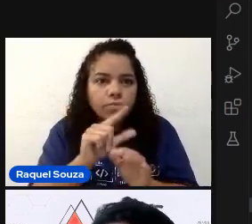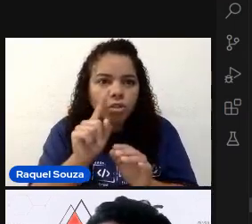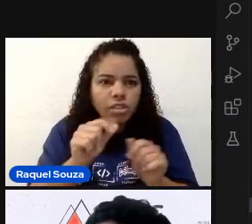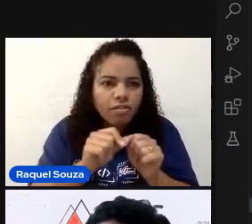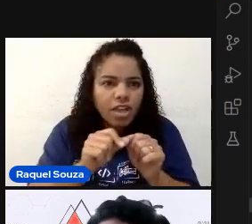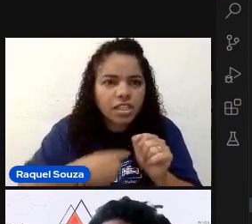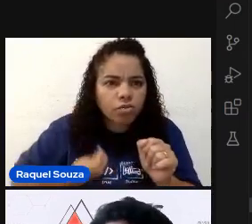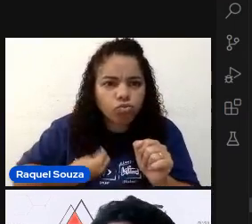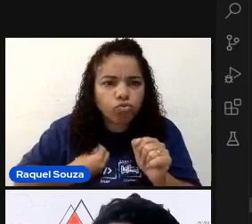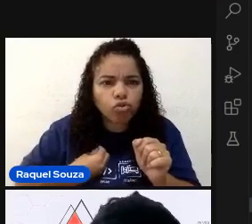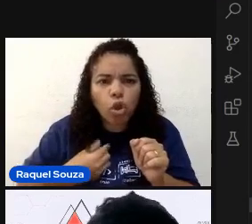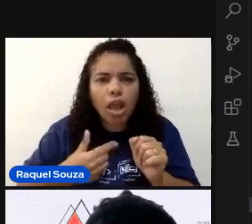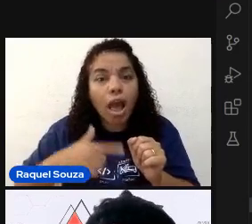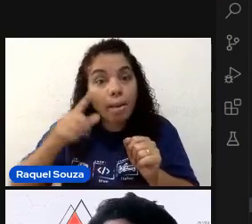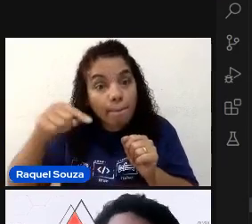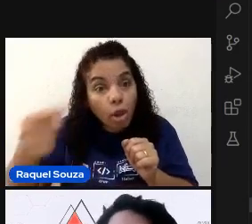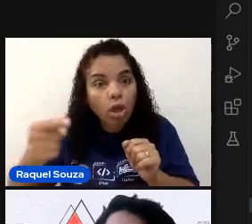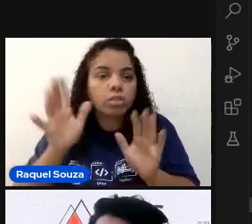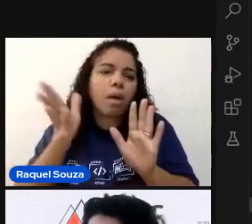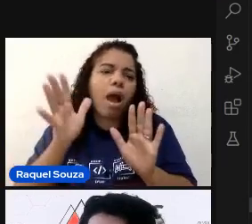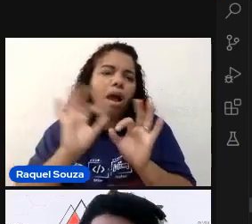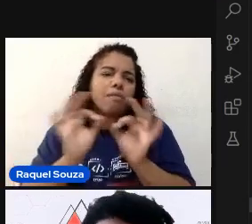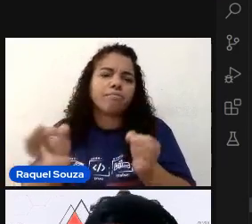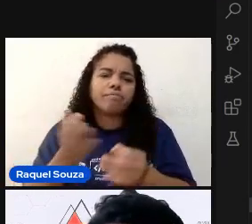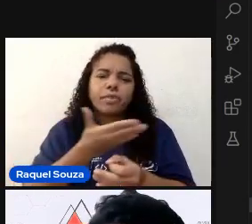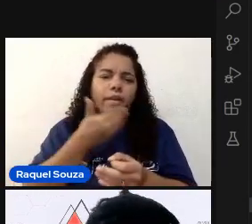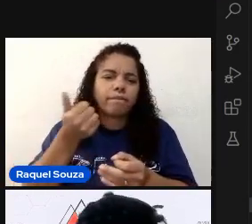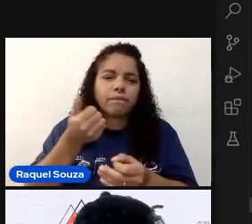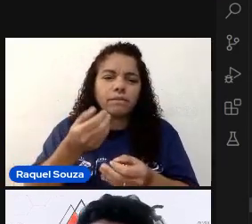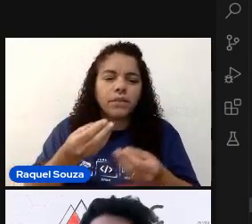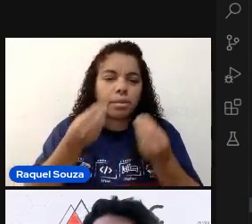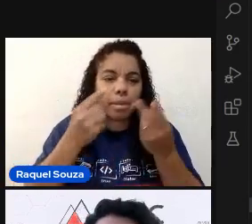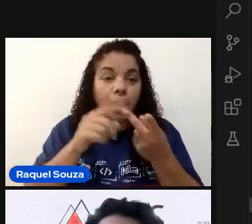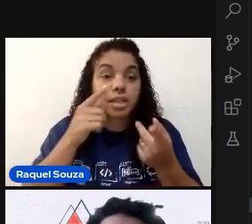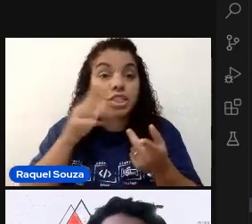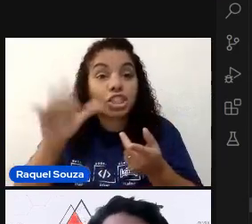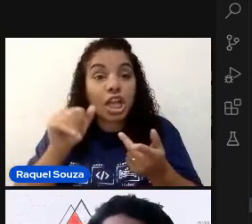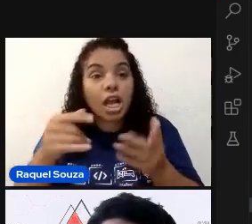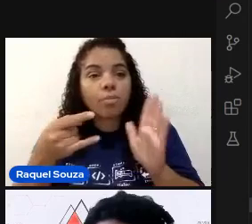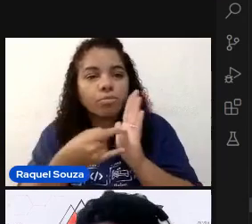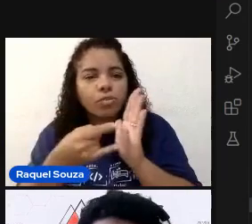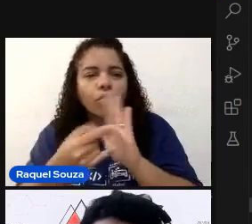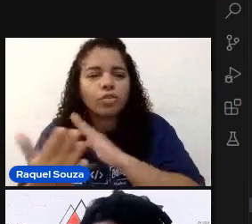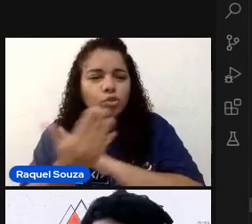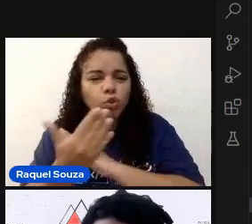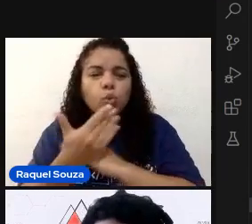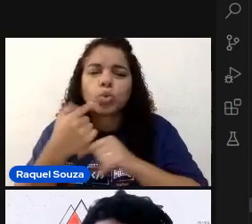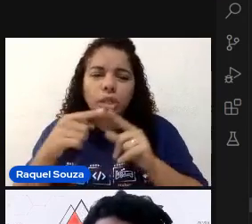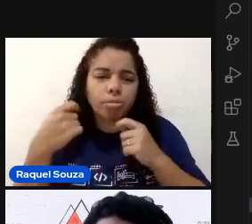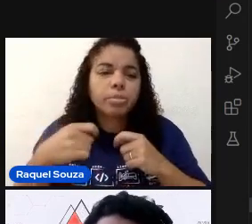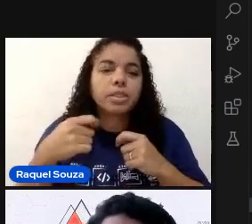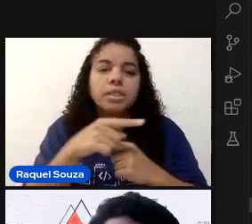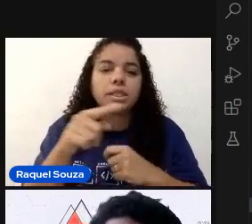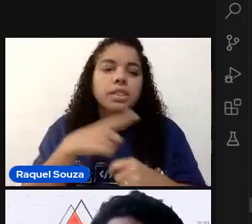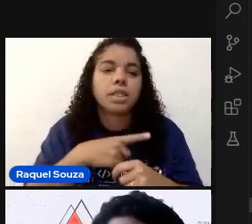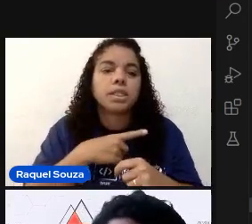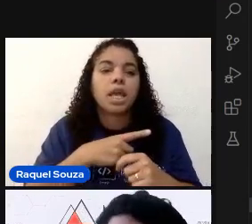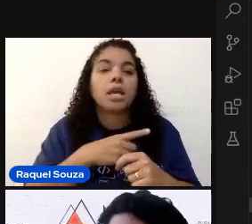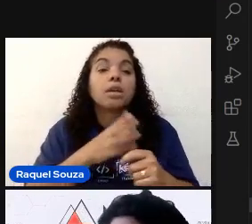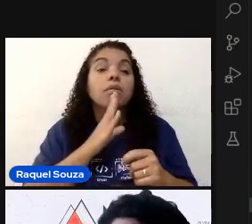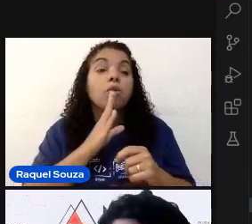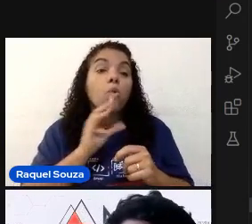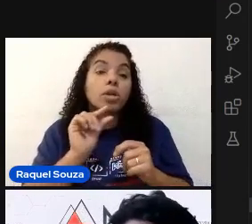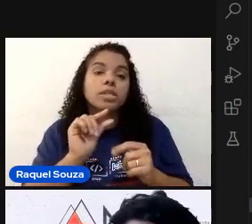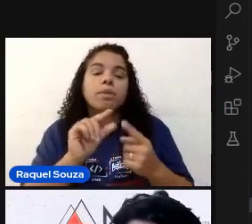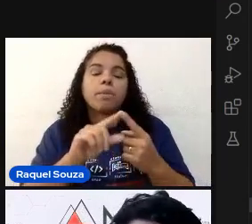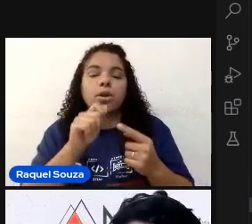próximas vezes sejam bem mais simples também. Chamando ajuda do desenvolvedor. Tem que ter um certo conhecimento do